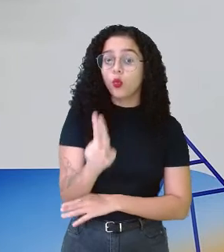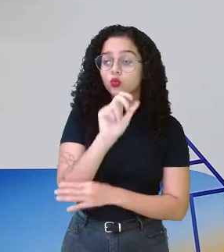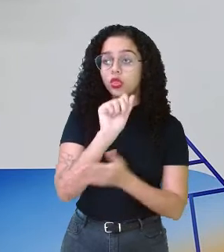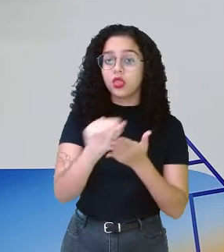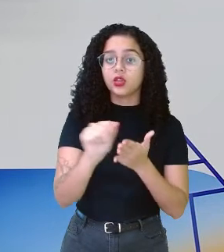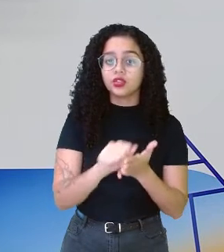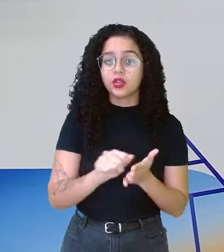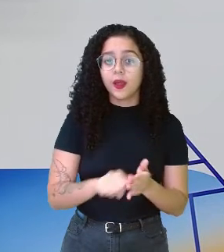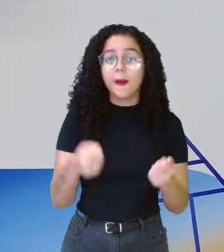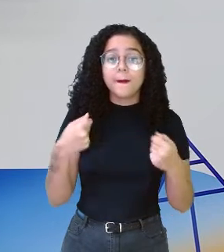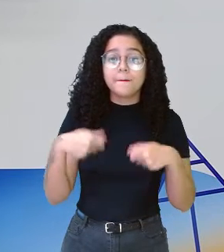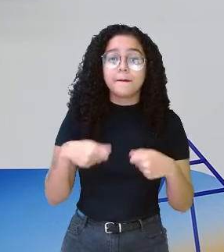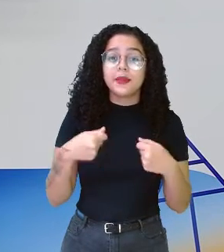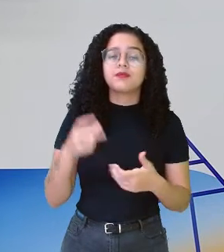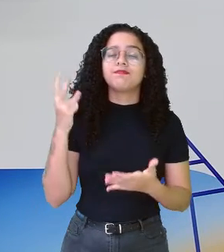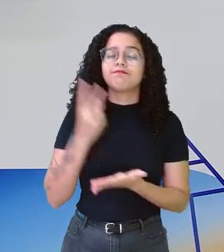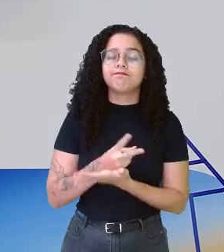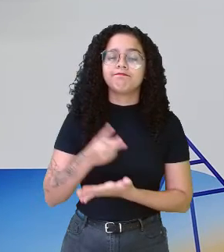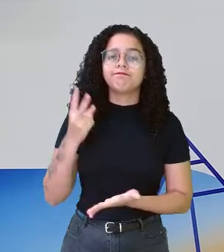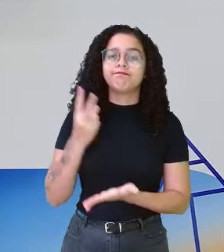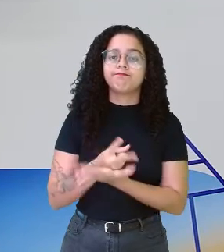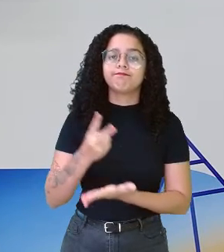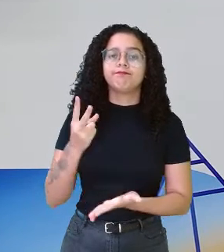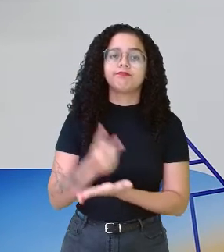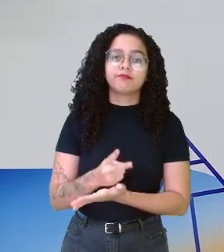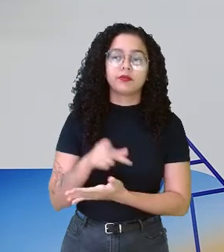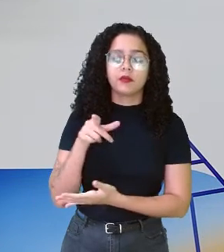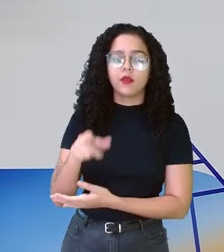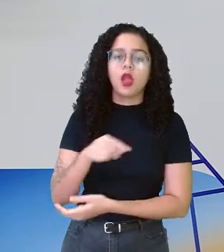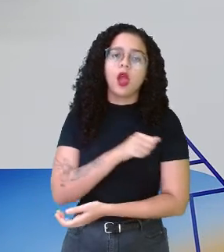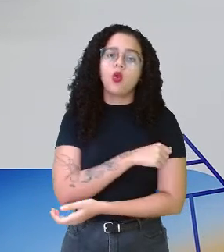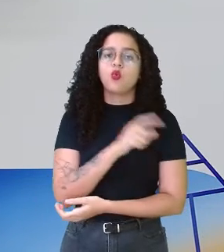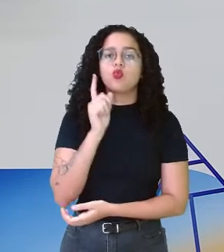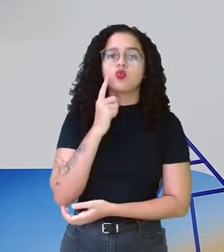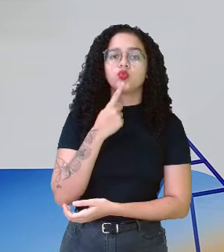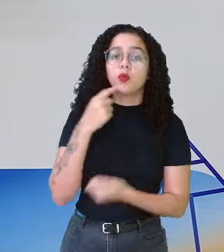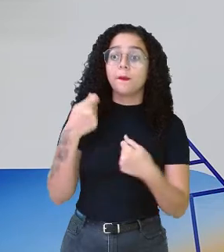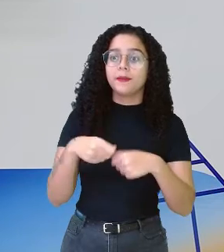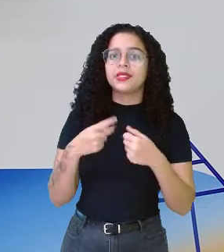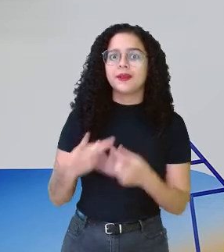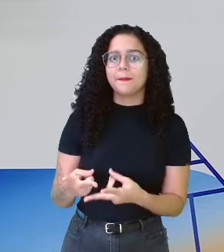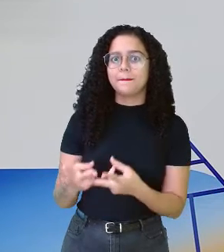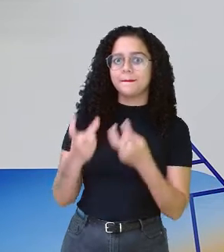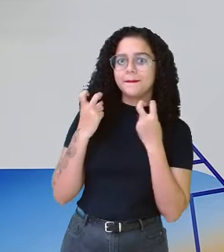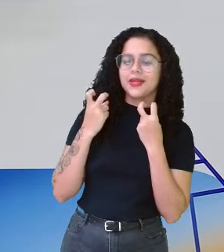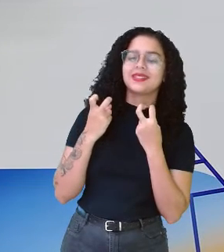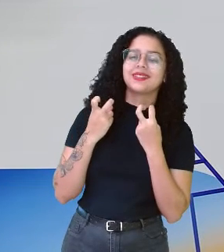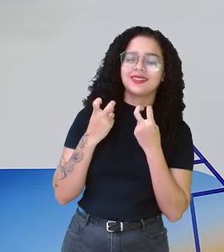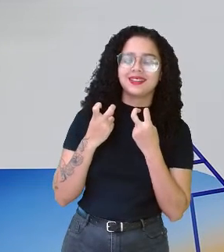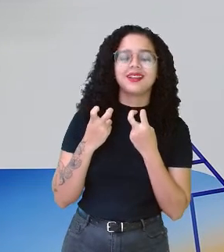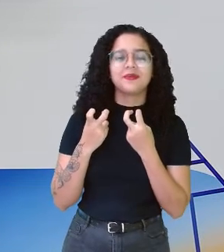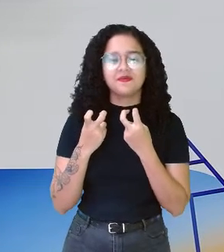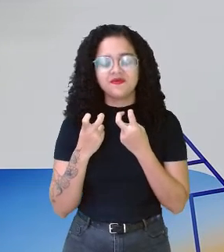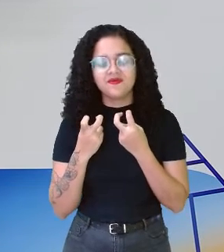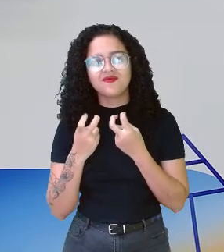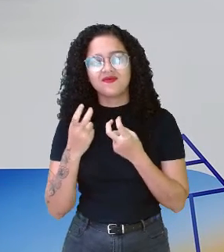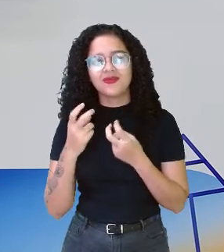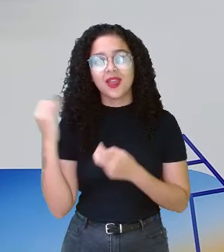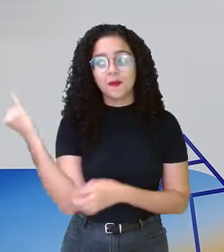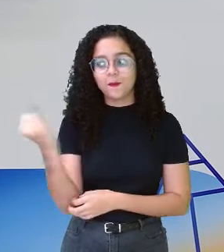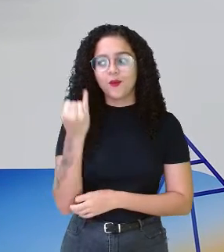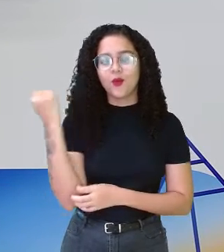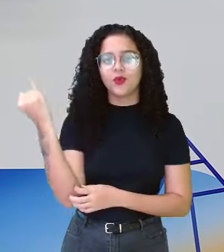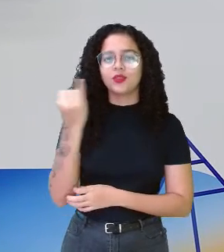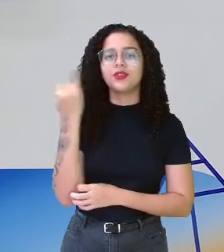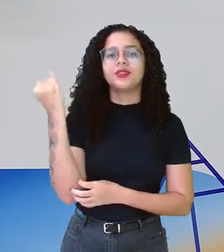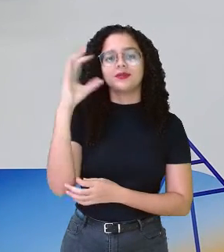escrita tem que ser contínuo. Esse estudante surdo, ele precisa perceber a importância de aprender